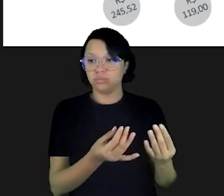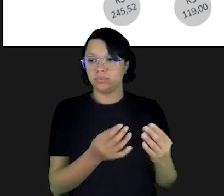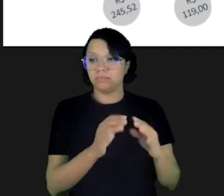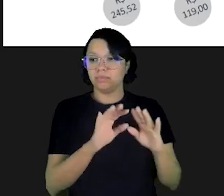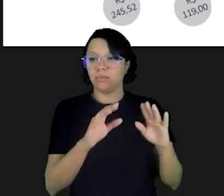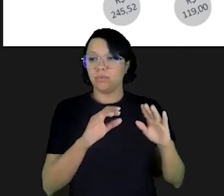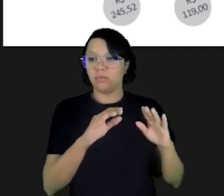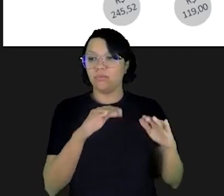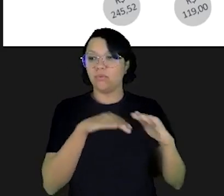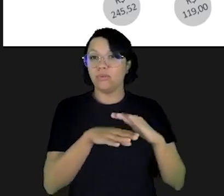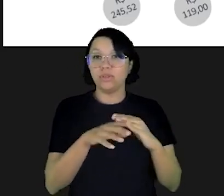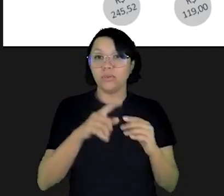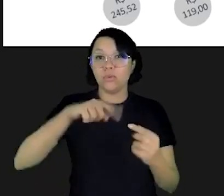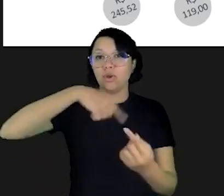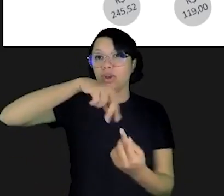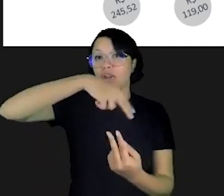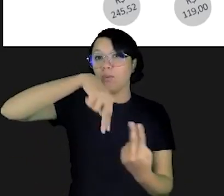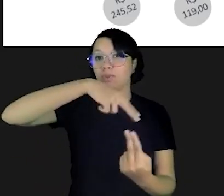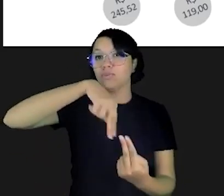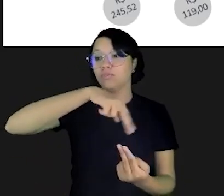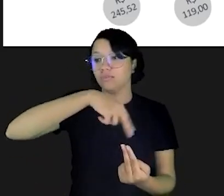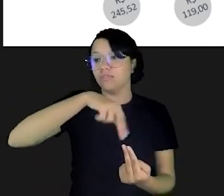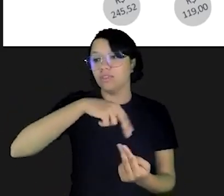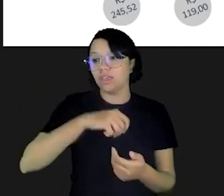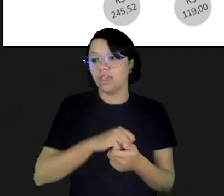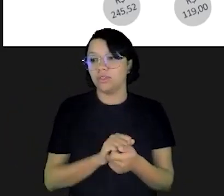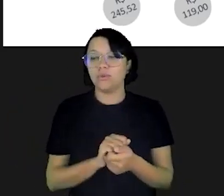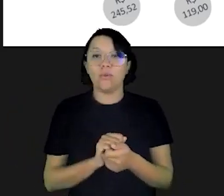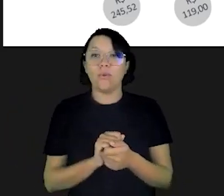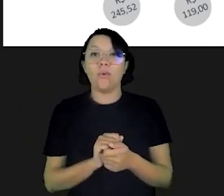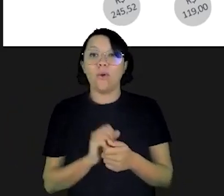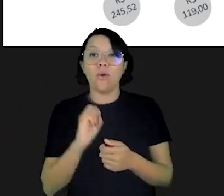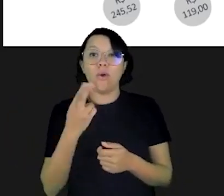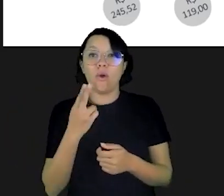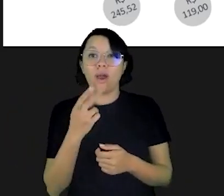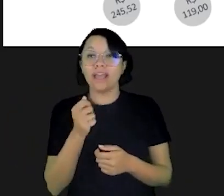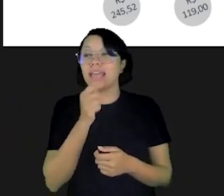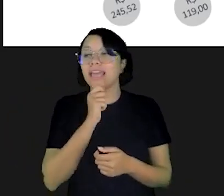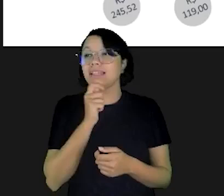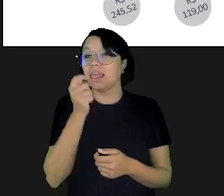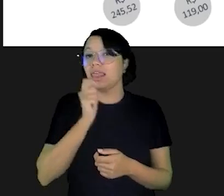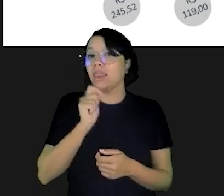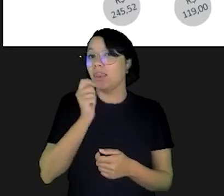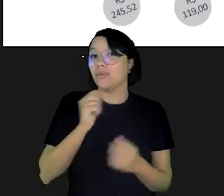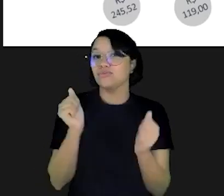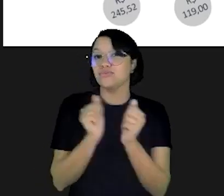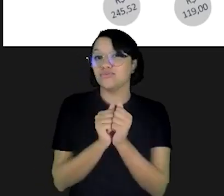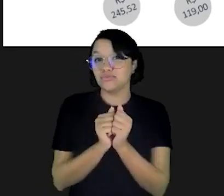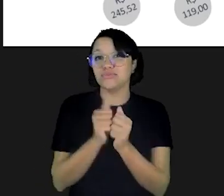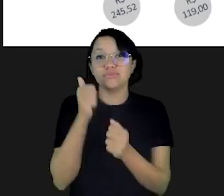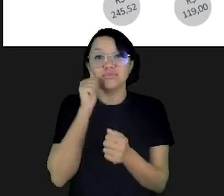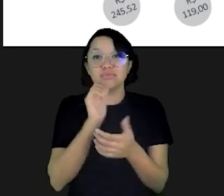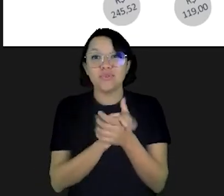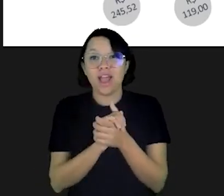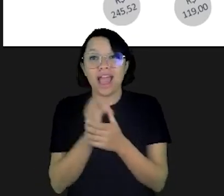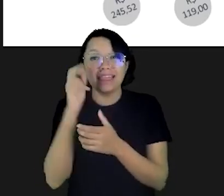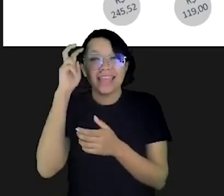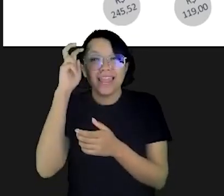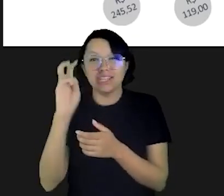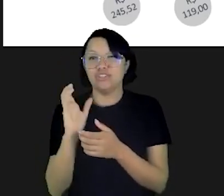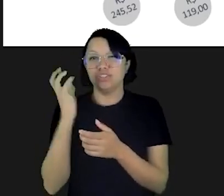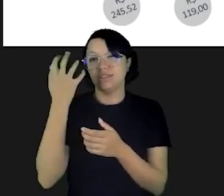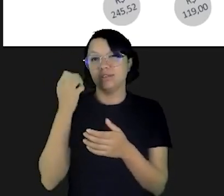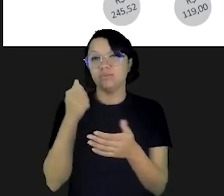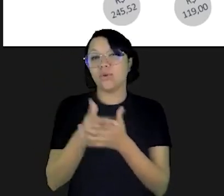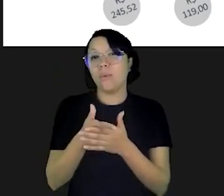um forninho um liquidificador uma torradeira e ainda toma um sorvete com a sua mulher para comemorar a sua